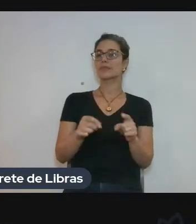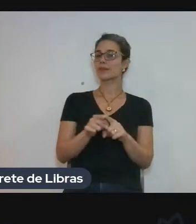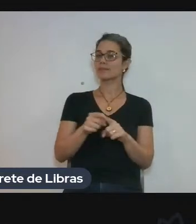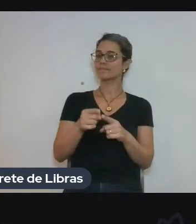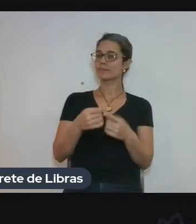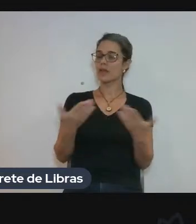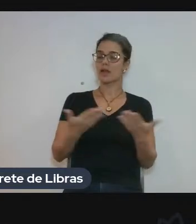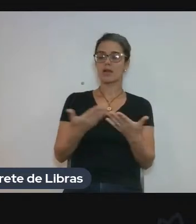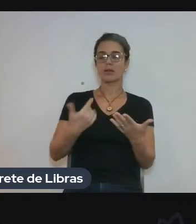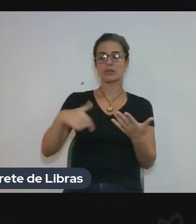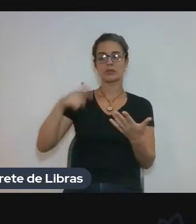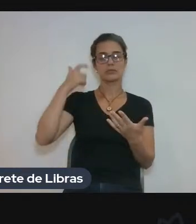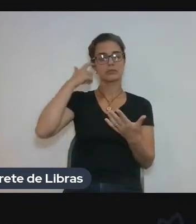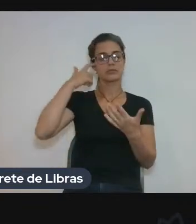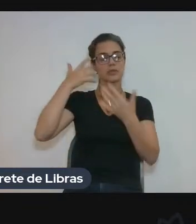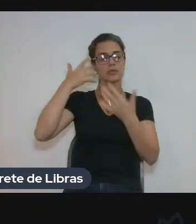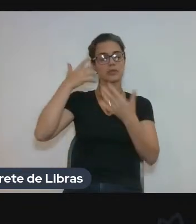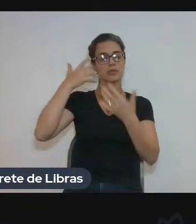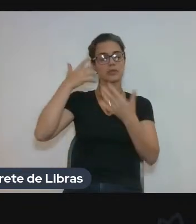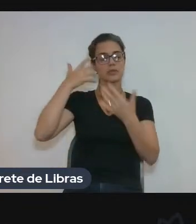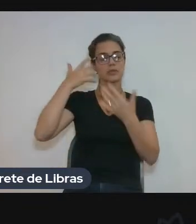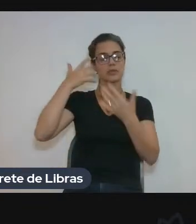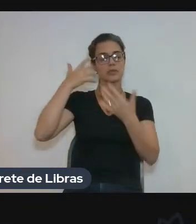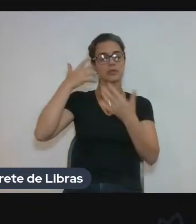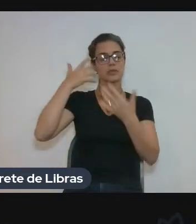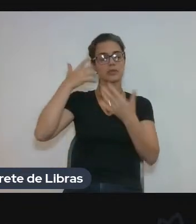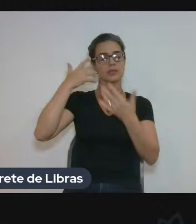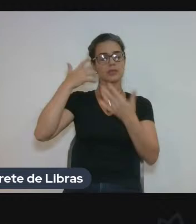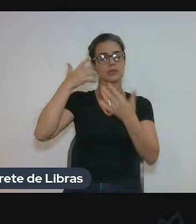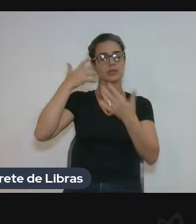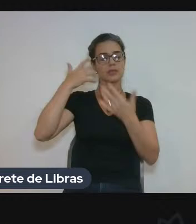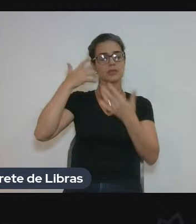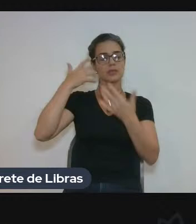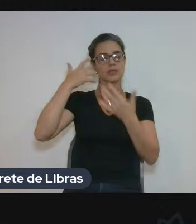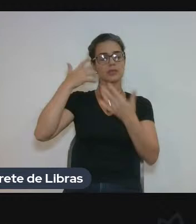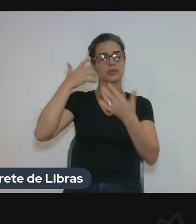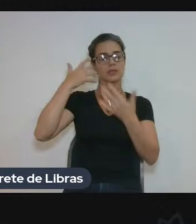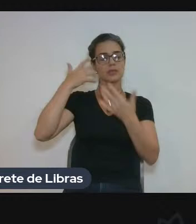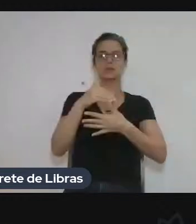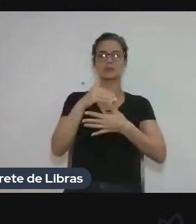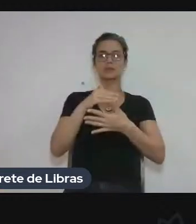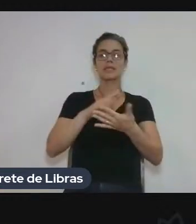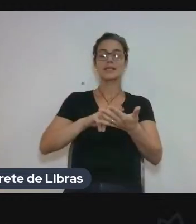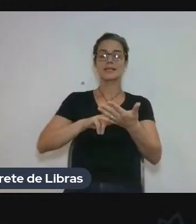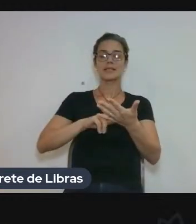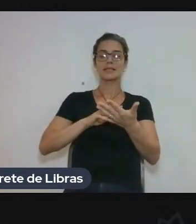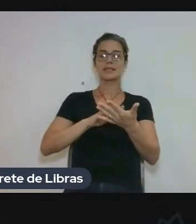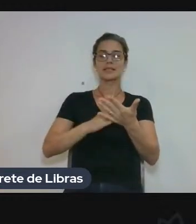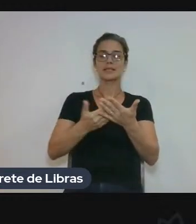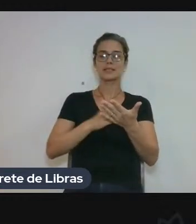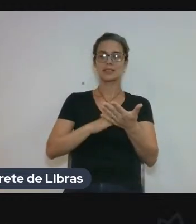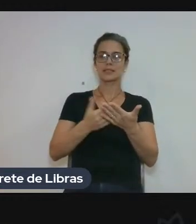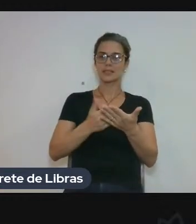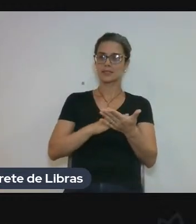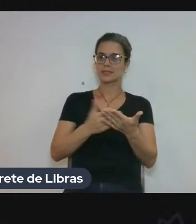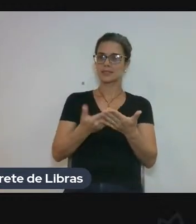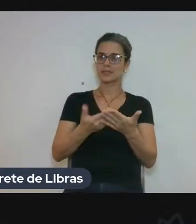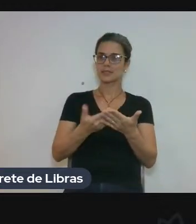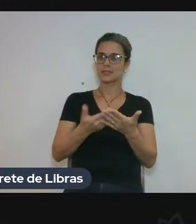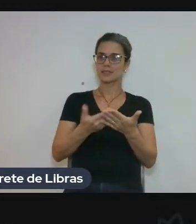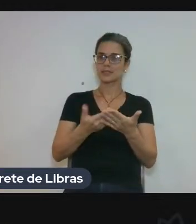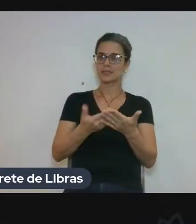né? Essa Sobre o status da tradução indireta que acaba... Também não foi o seu caso, né?